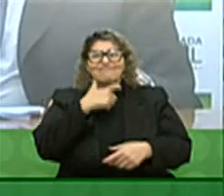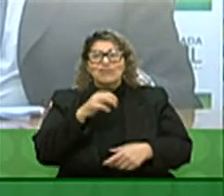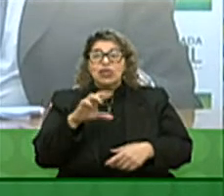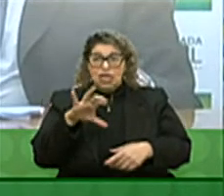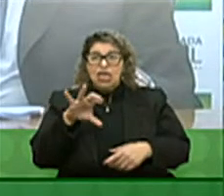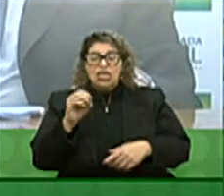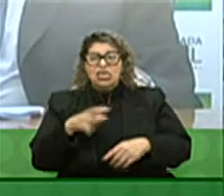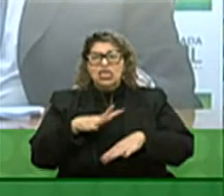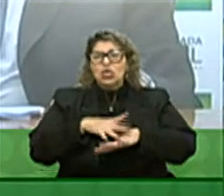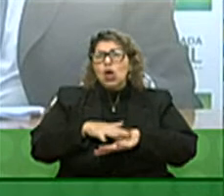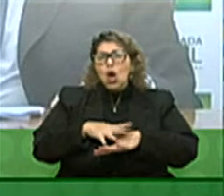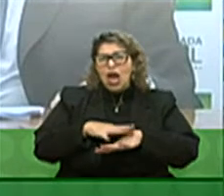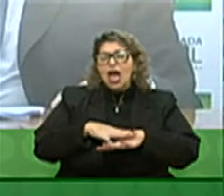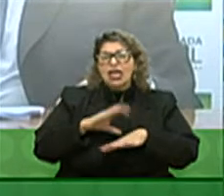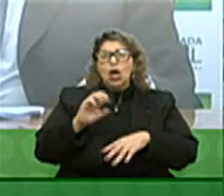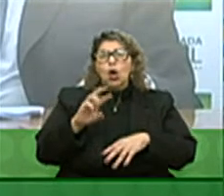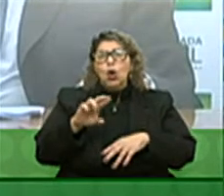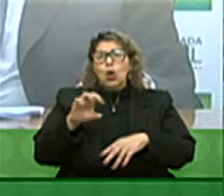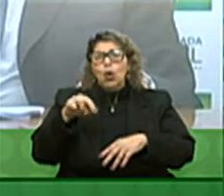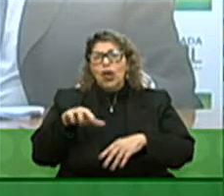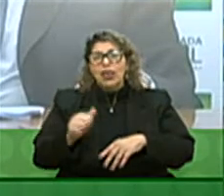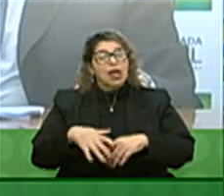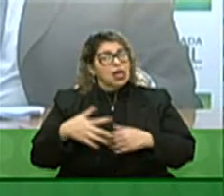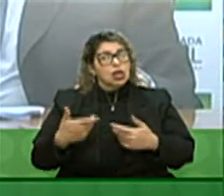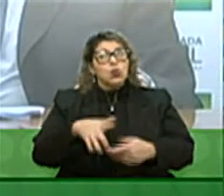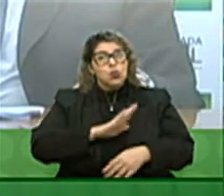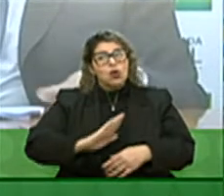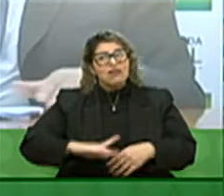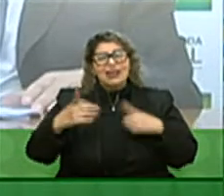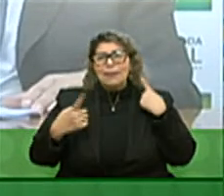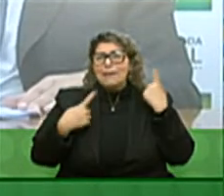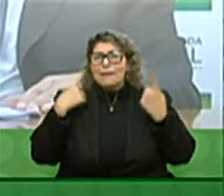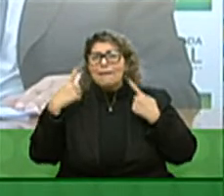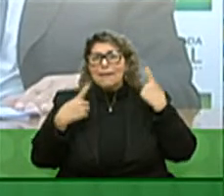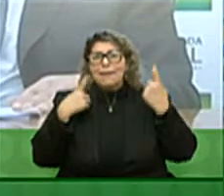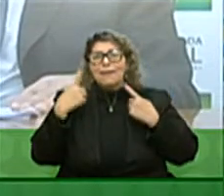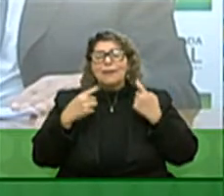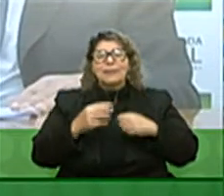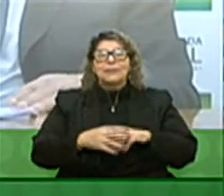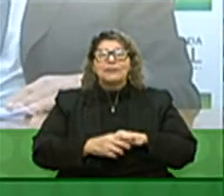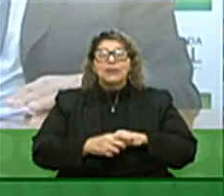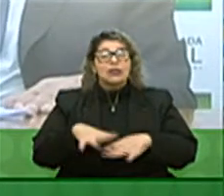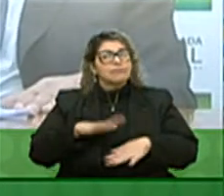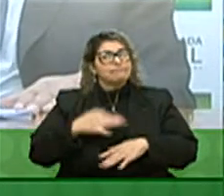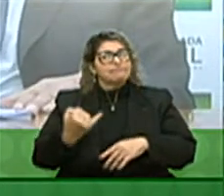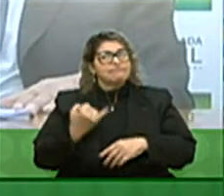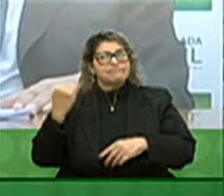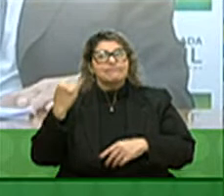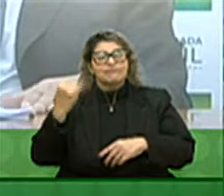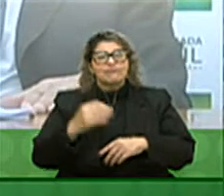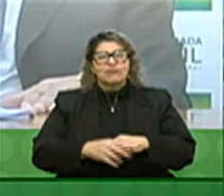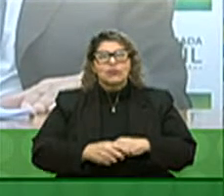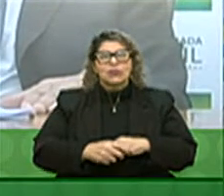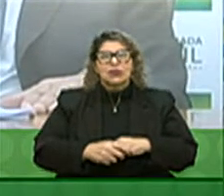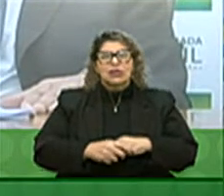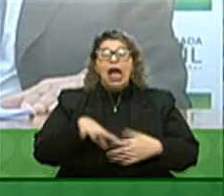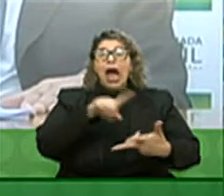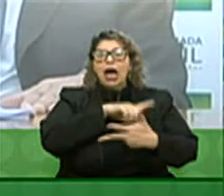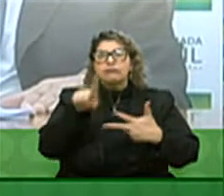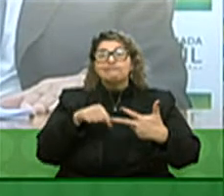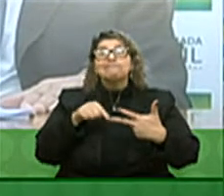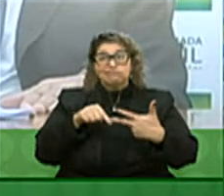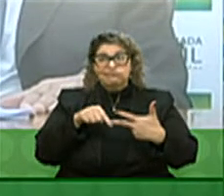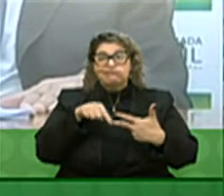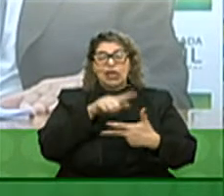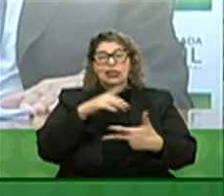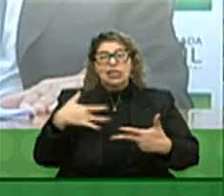coronavírus onde que o governo teve uma preocupação muito importante nessas três áreas